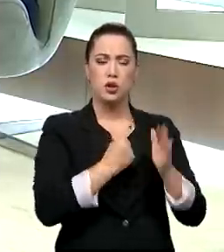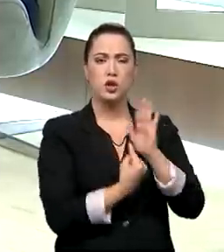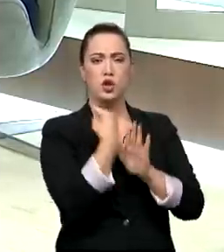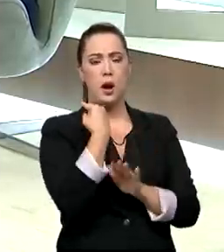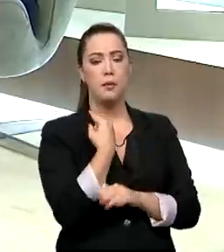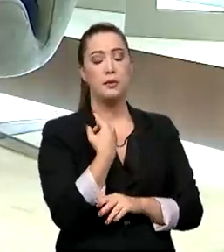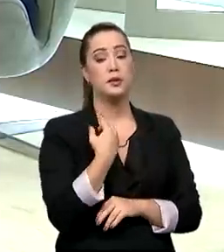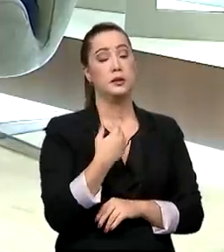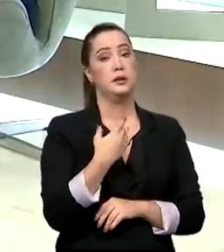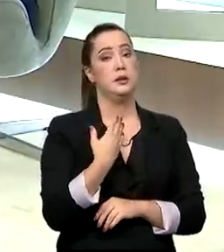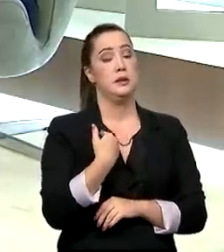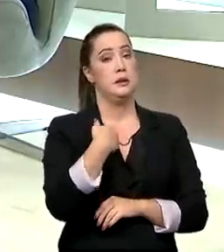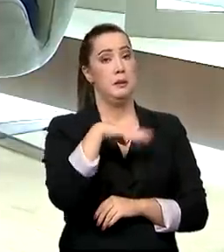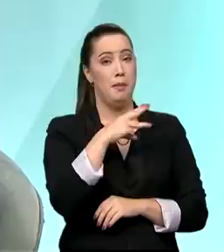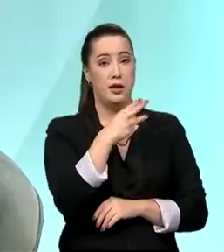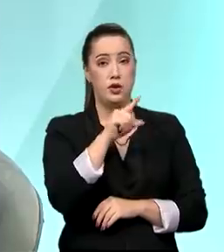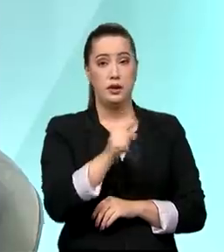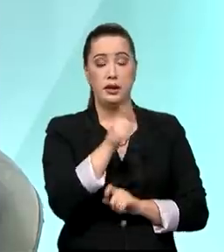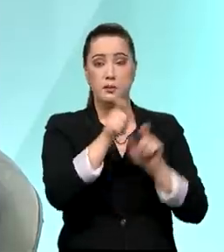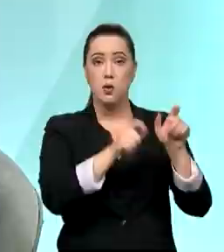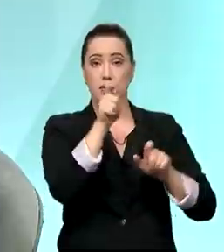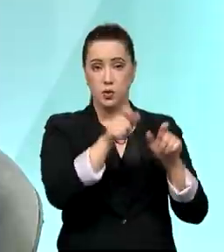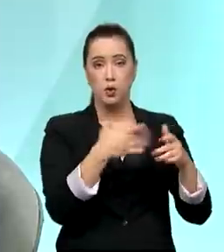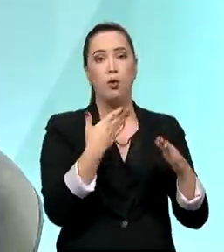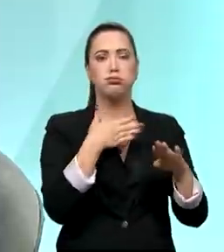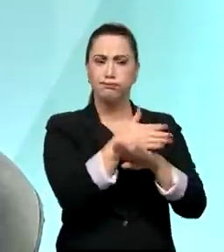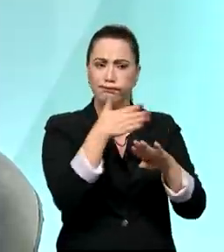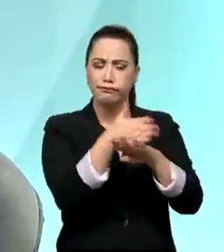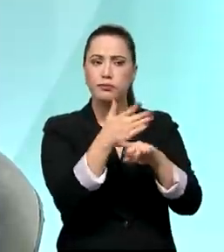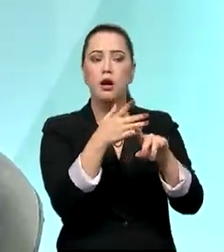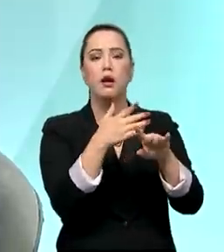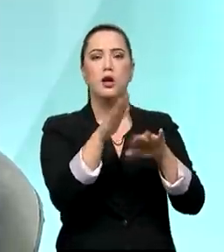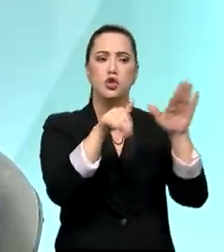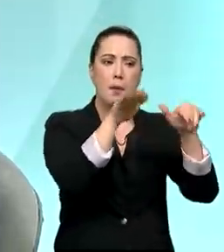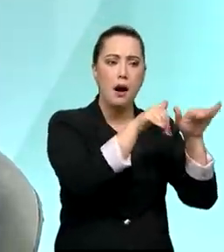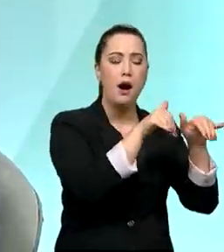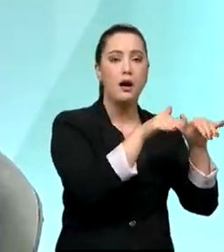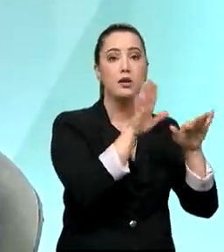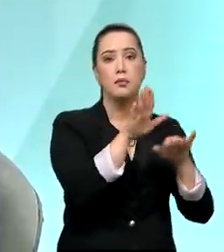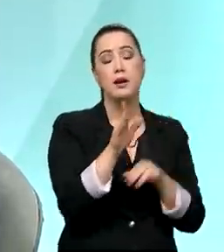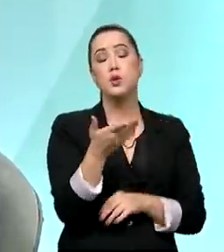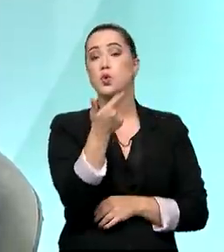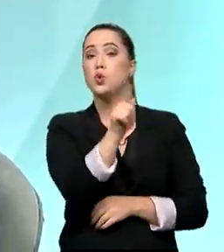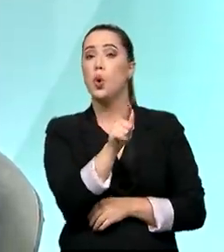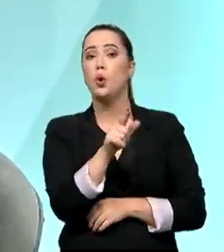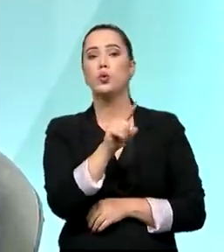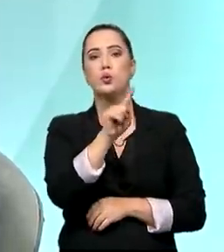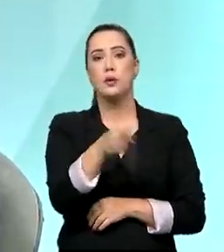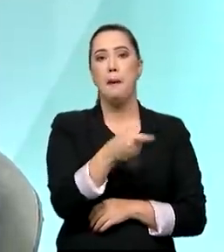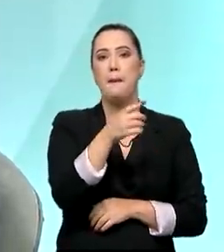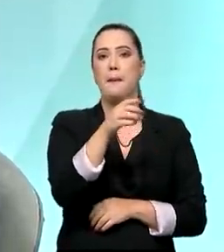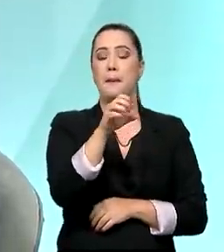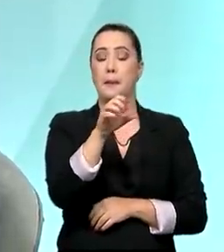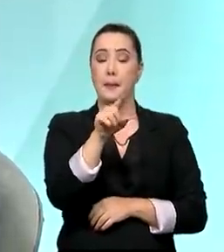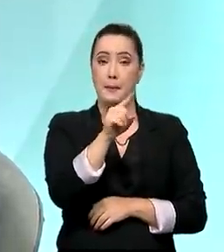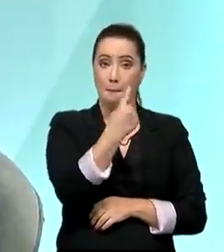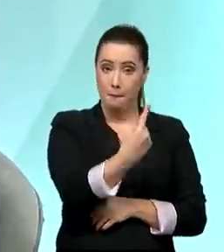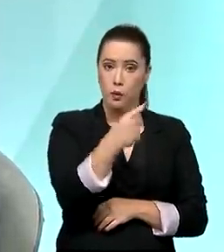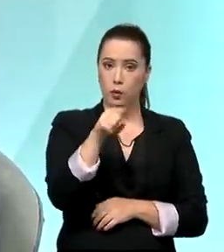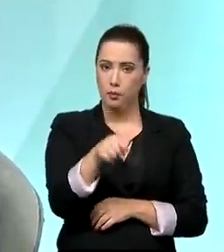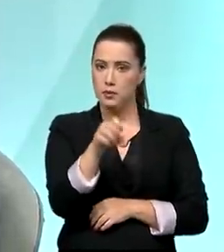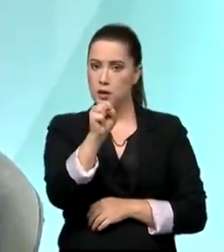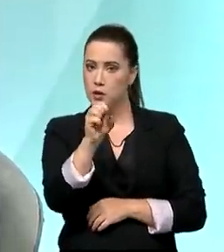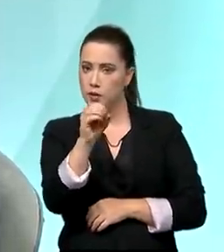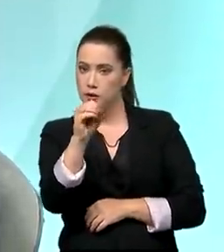.800 efetivamente entraram, até porque alguns não tinham a comprovação de PCDs de fato. Não temos o